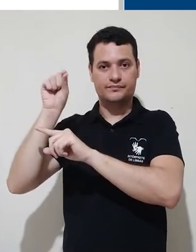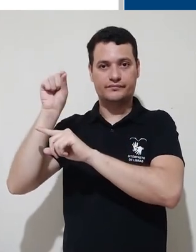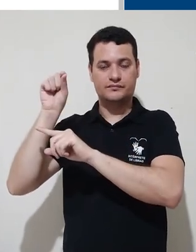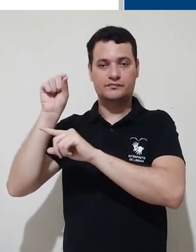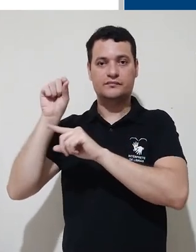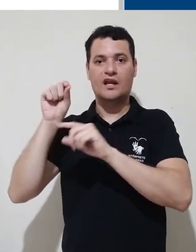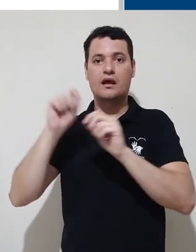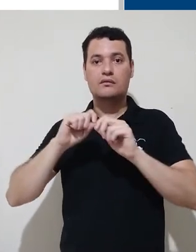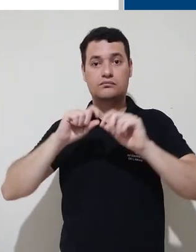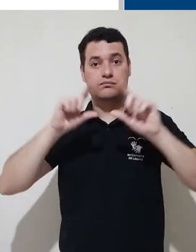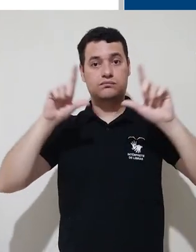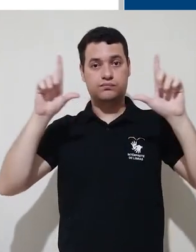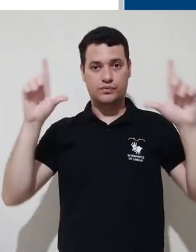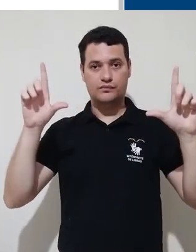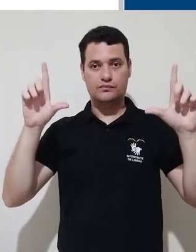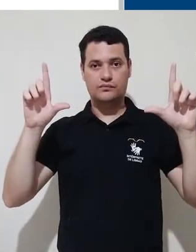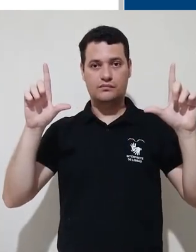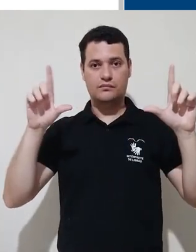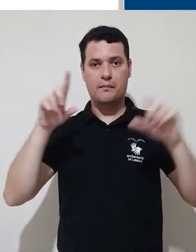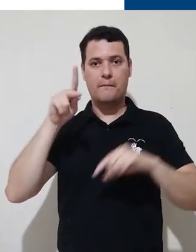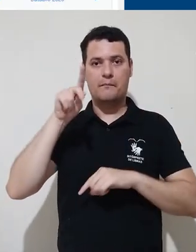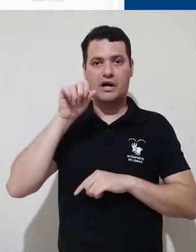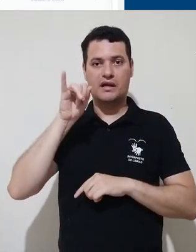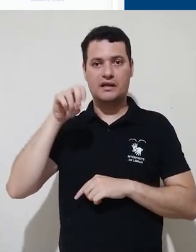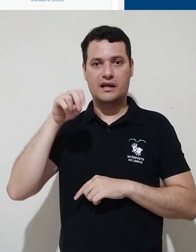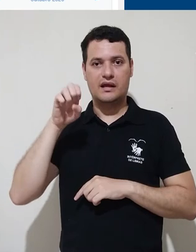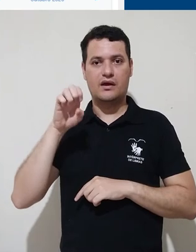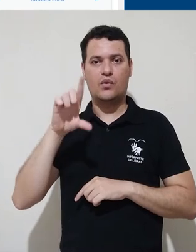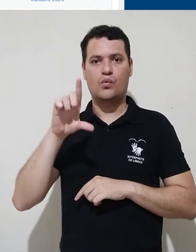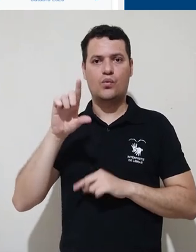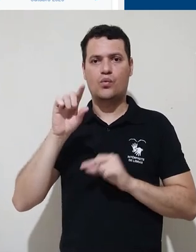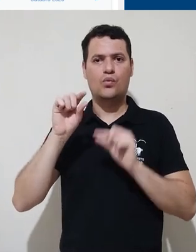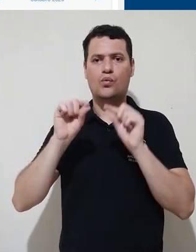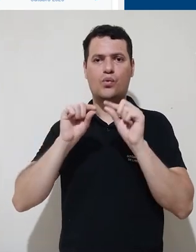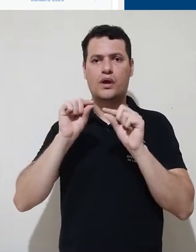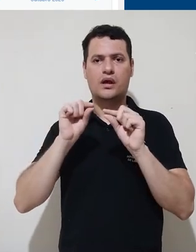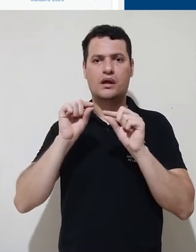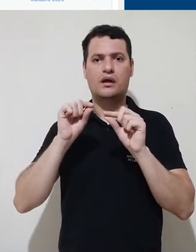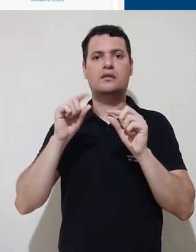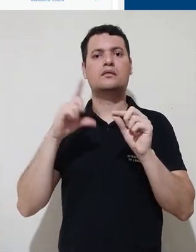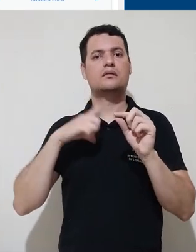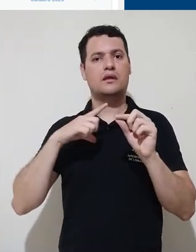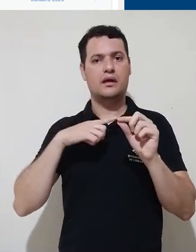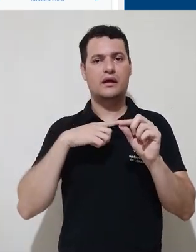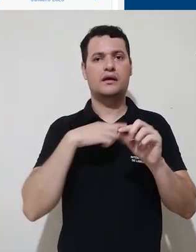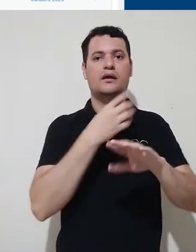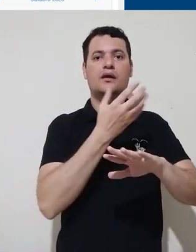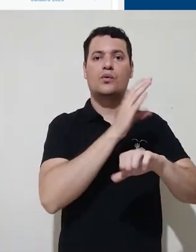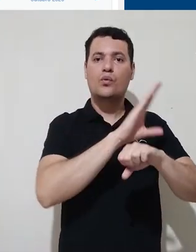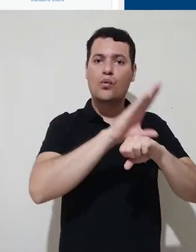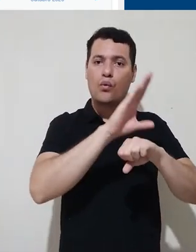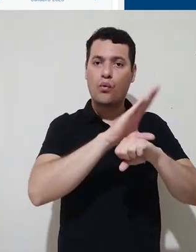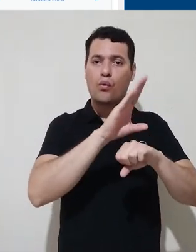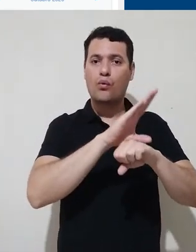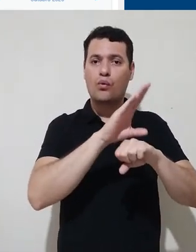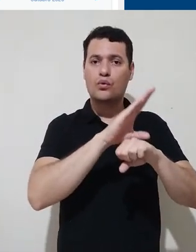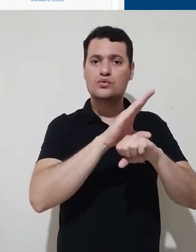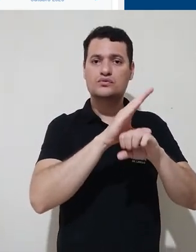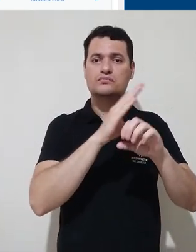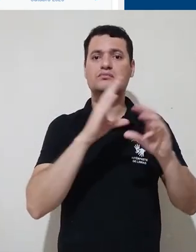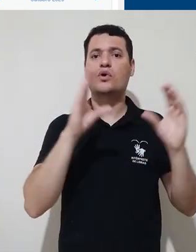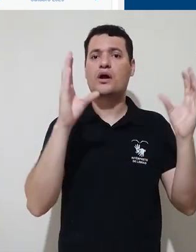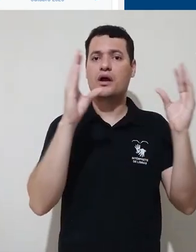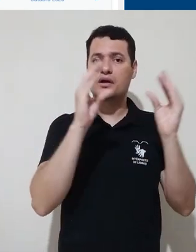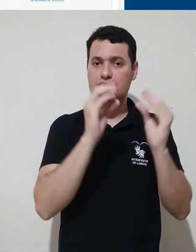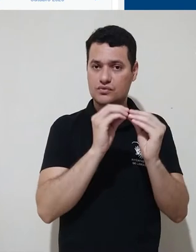nós podemos escolher no menu que abriu a opção painel. O que eu tenho na sessão de painel? Eu vou ter um